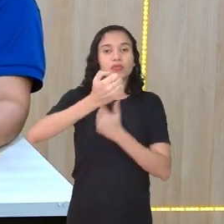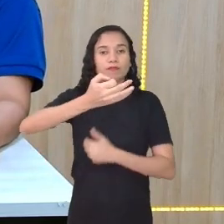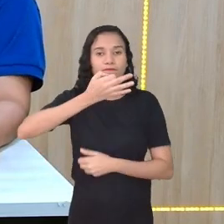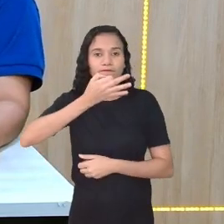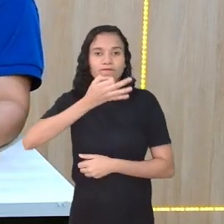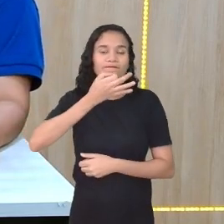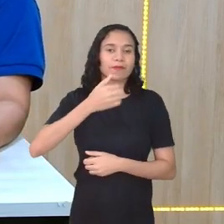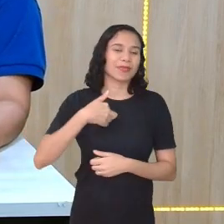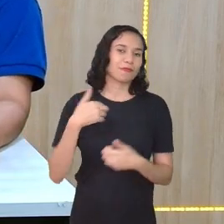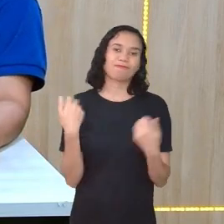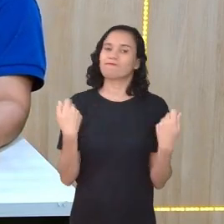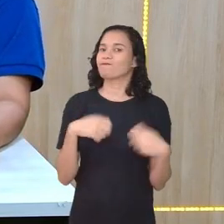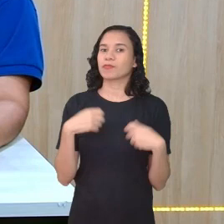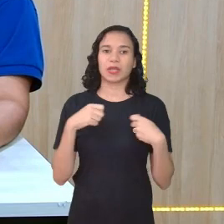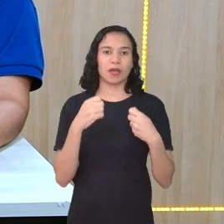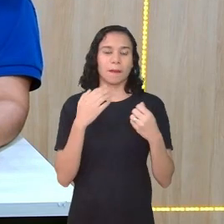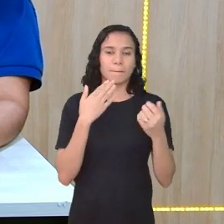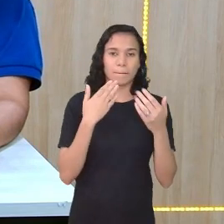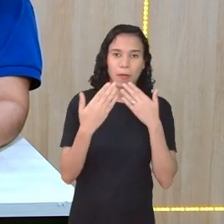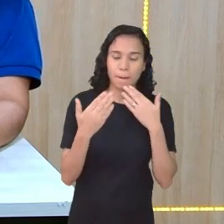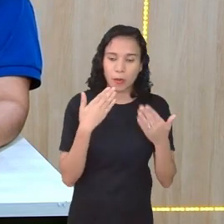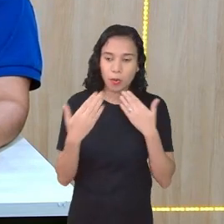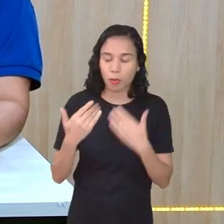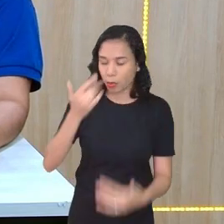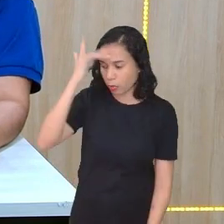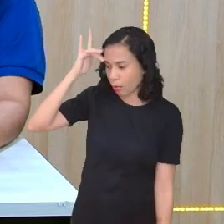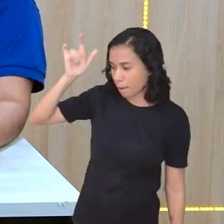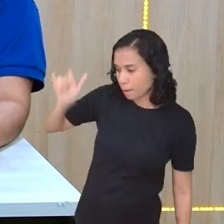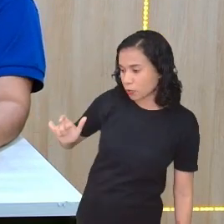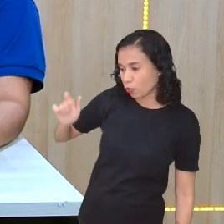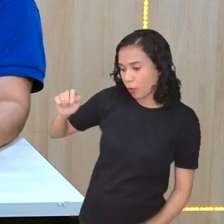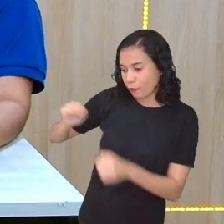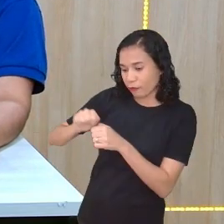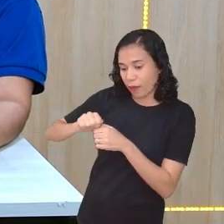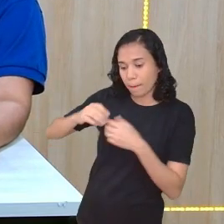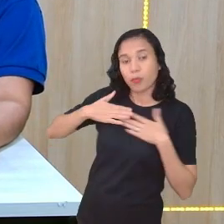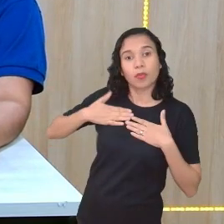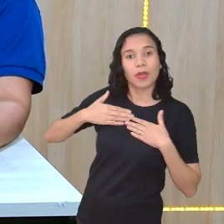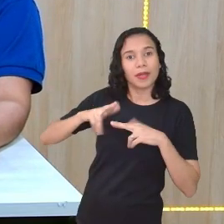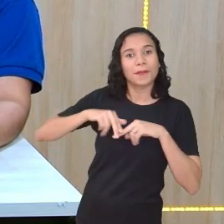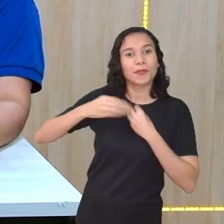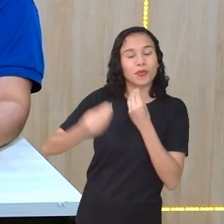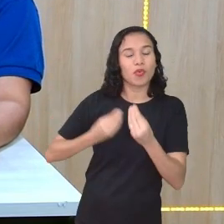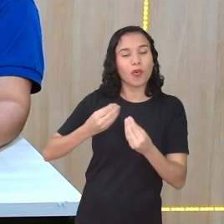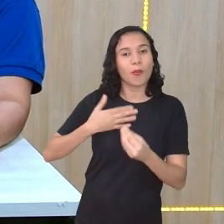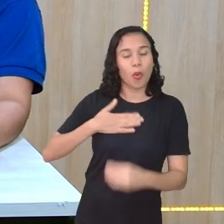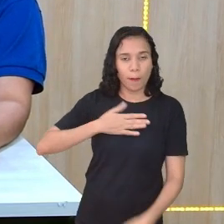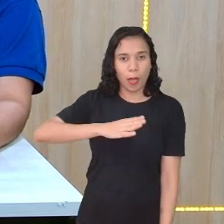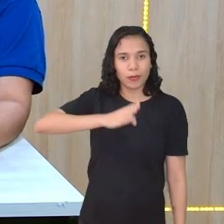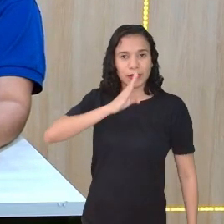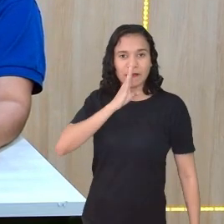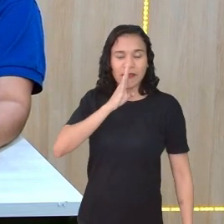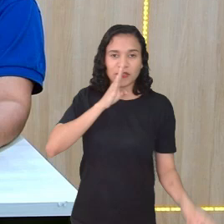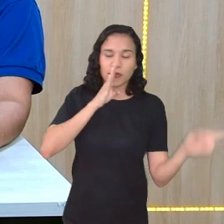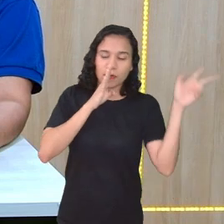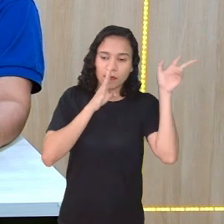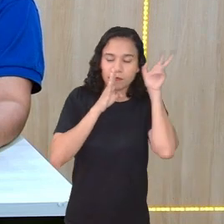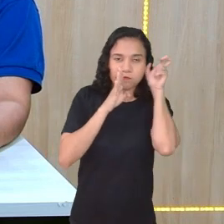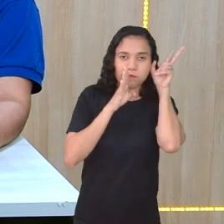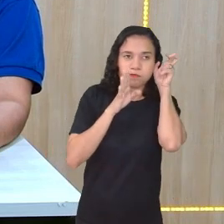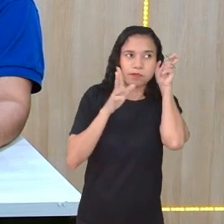Eu não preciso argumentar porque o outro faz por mim. E aí, preencher o meu silêncio é também